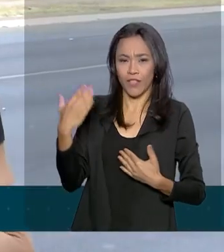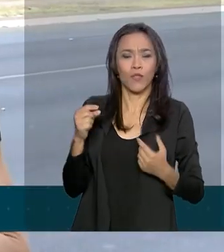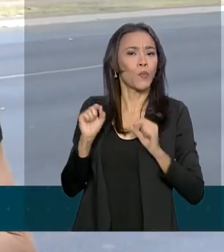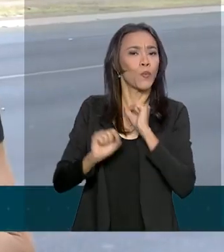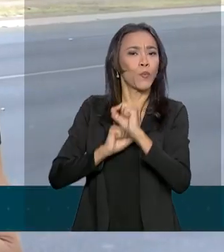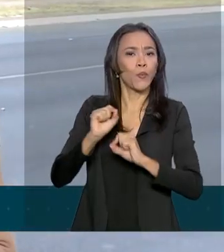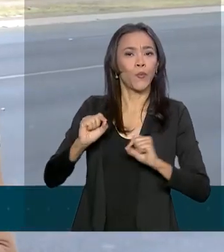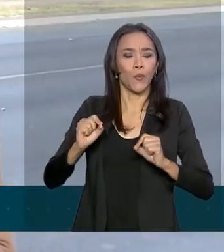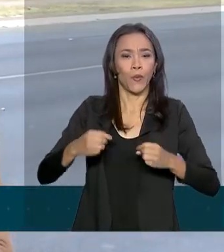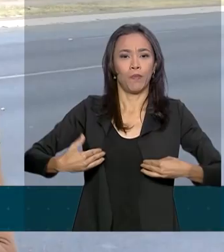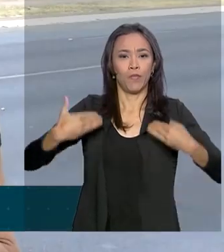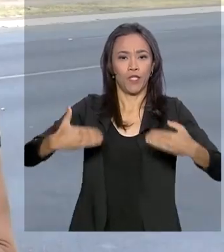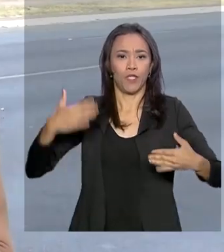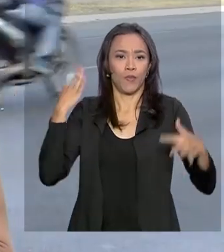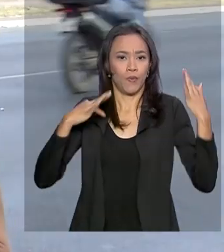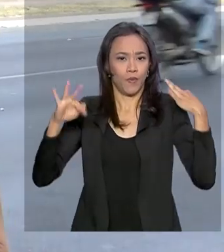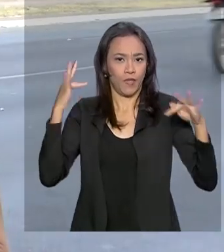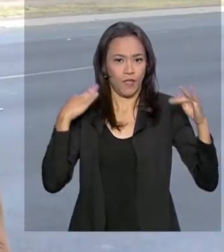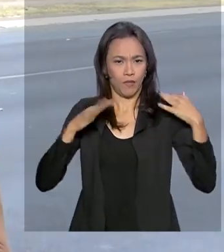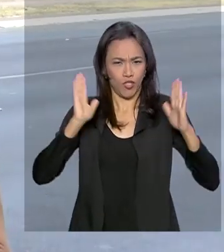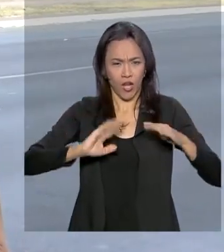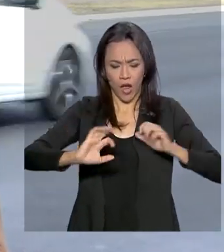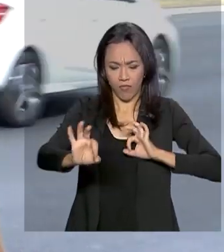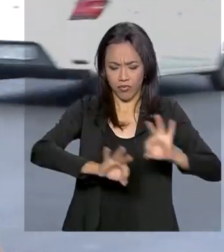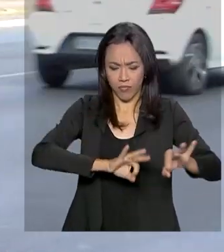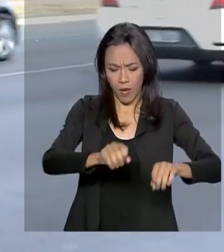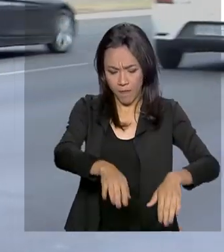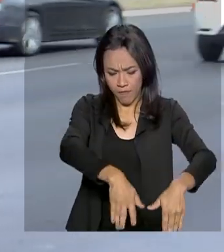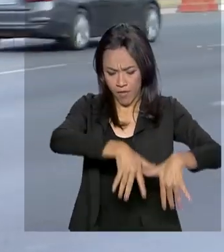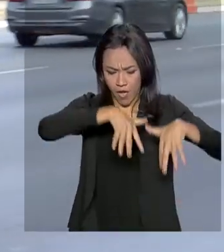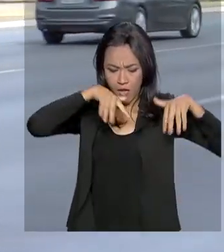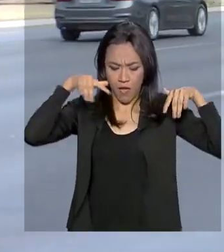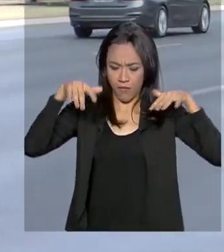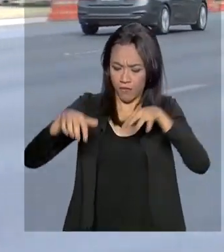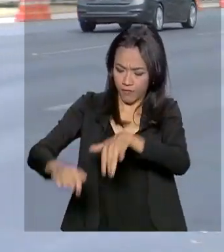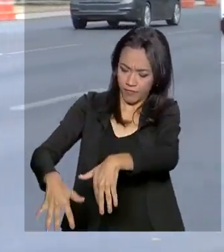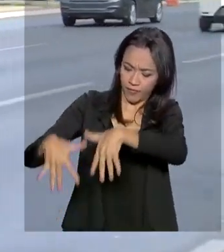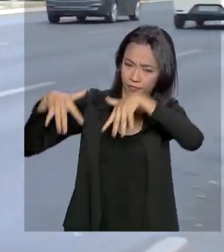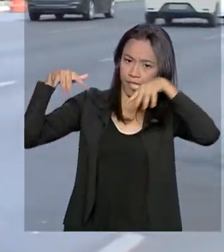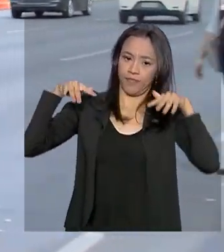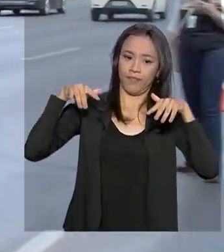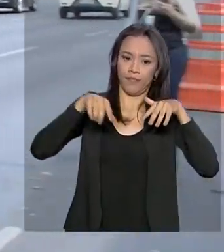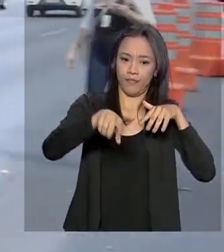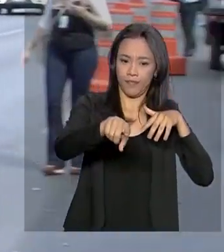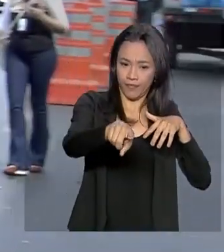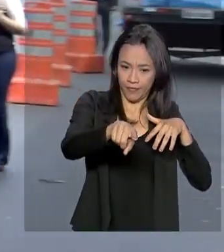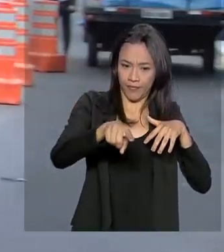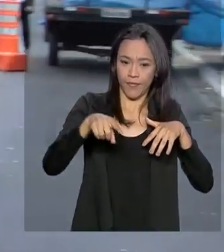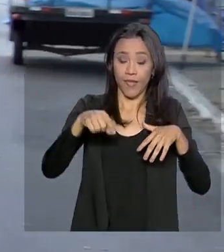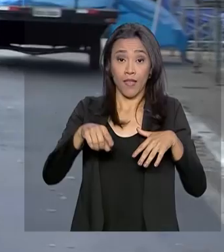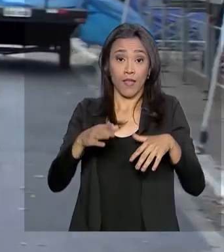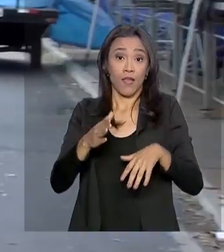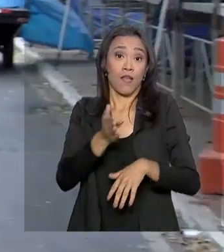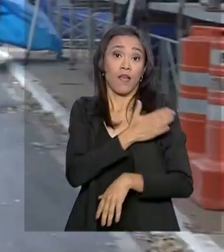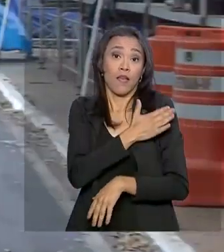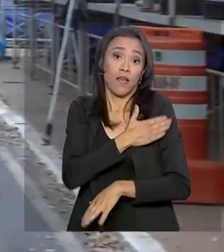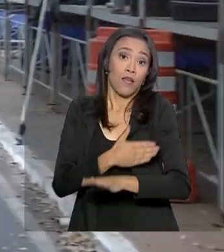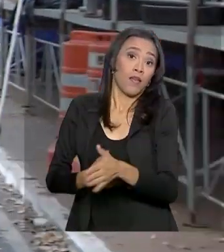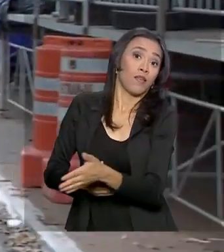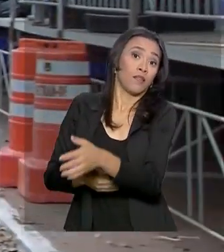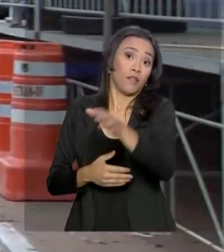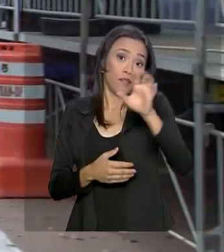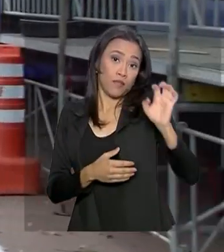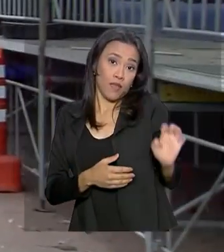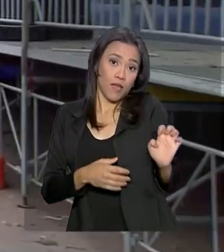das arquibancadas que foram montadas para o desfile do 7 de setembro. Aqui, exatamente à minha esquerda, está o palanque de